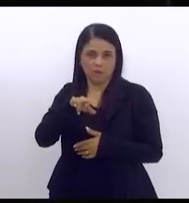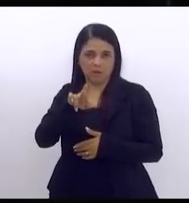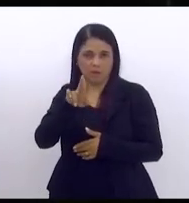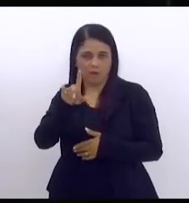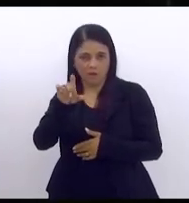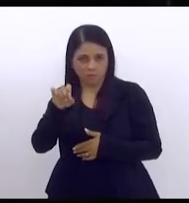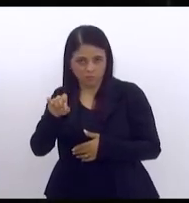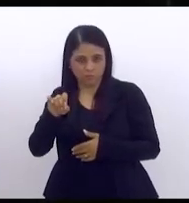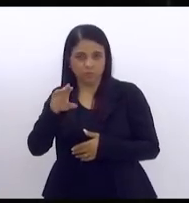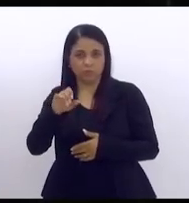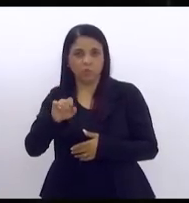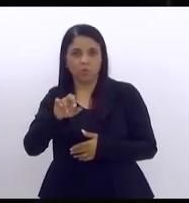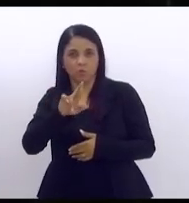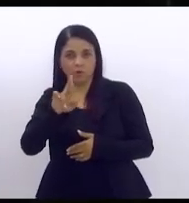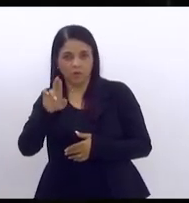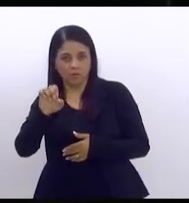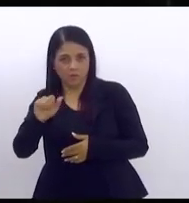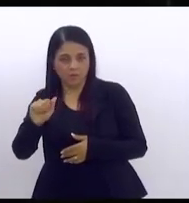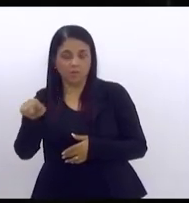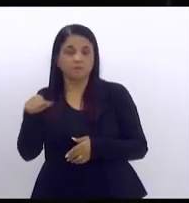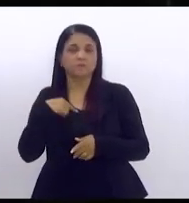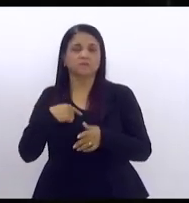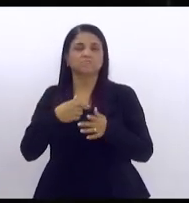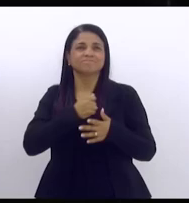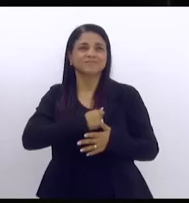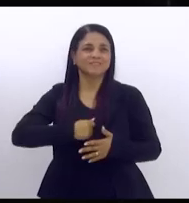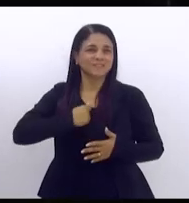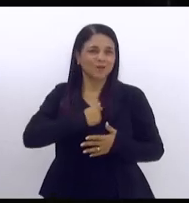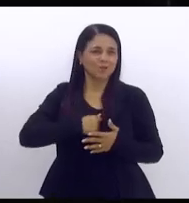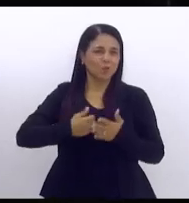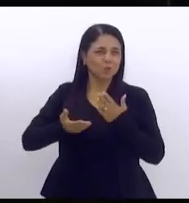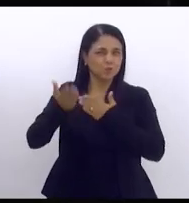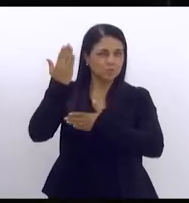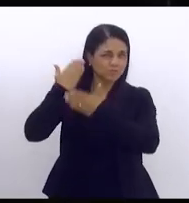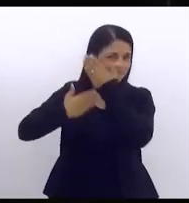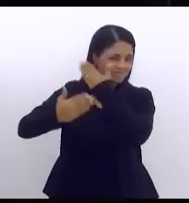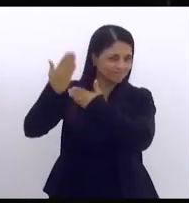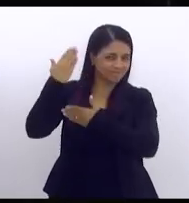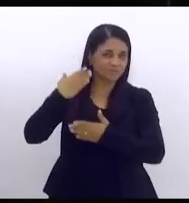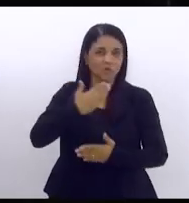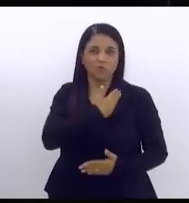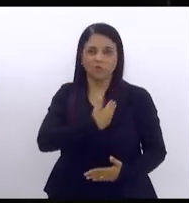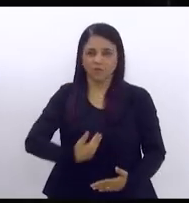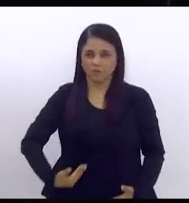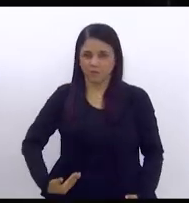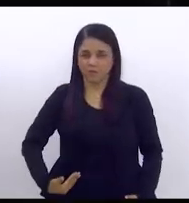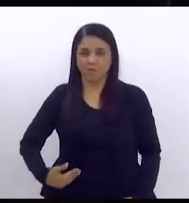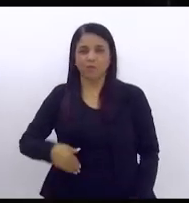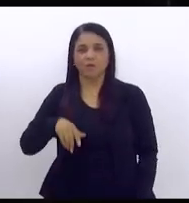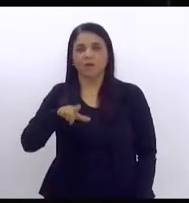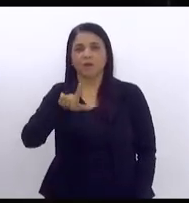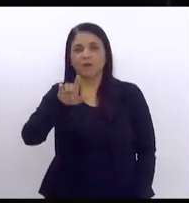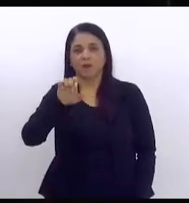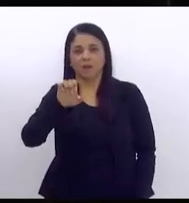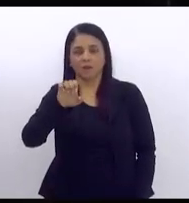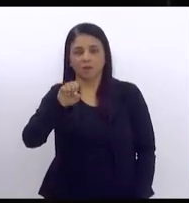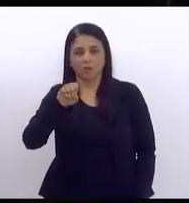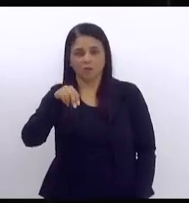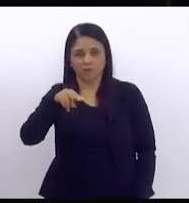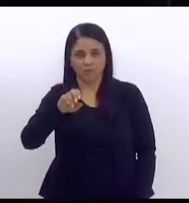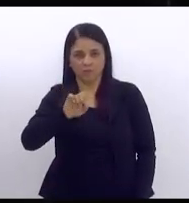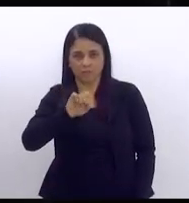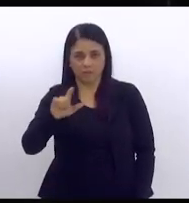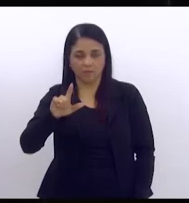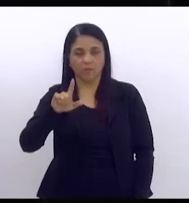então, na época, do saudoso, eterno governador Leonel de Moura Brizola,